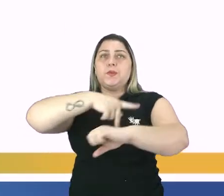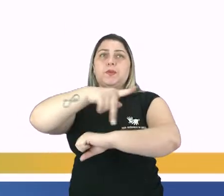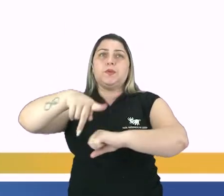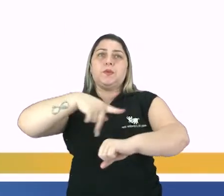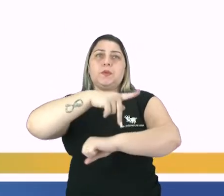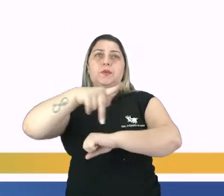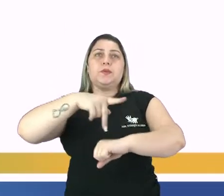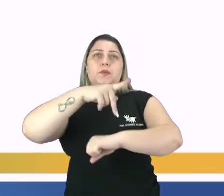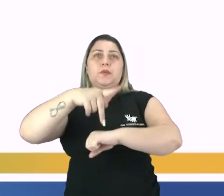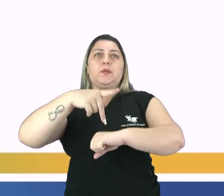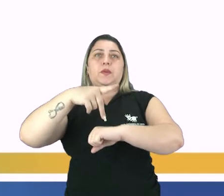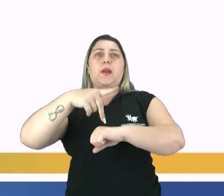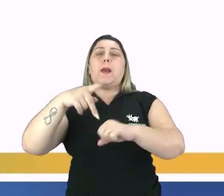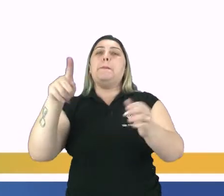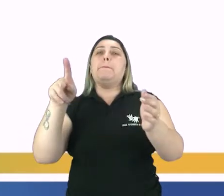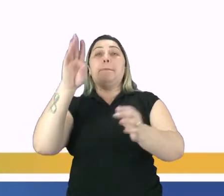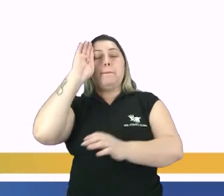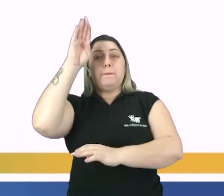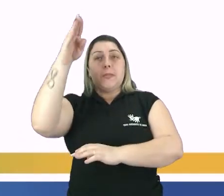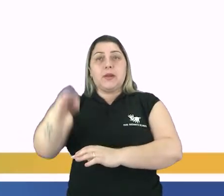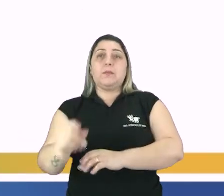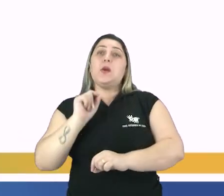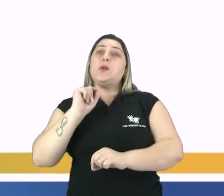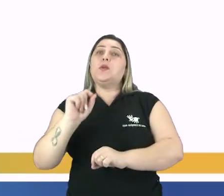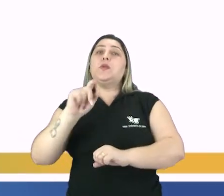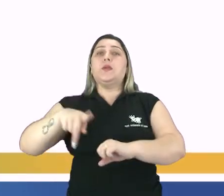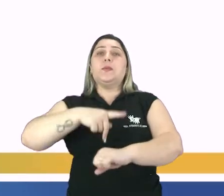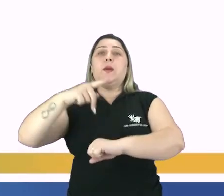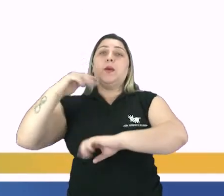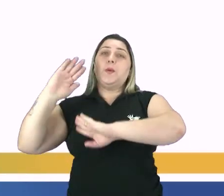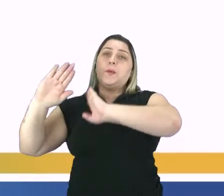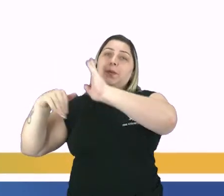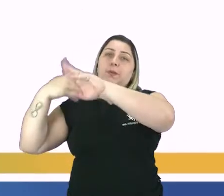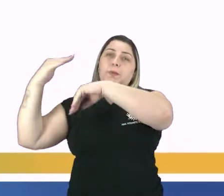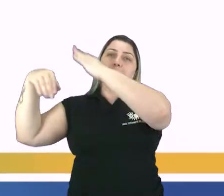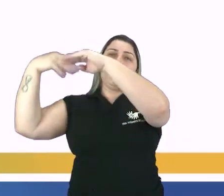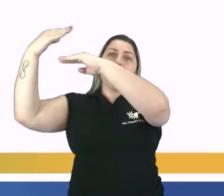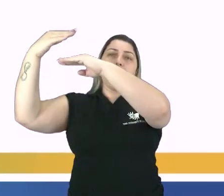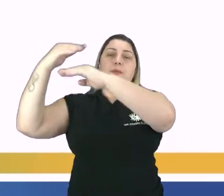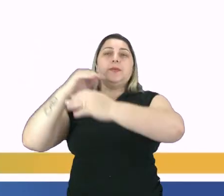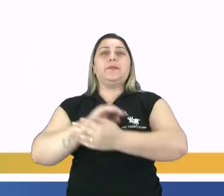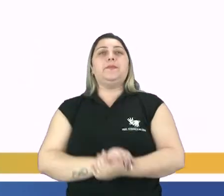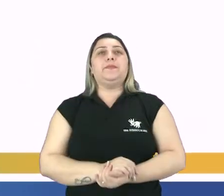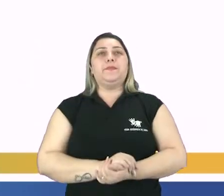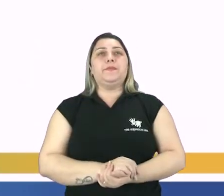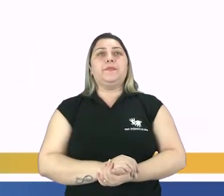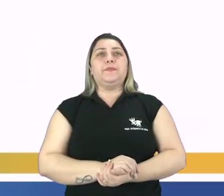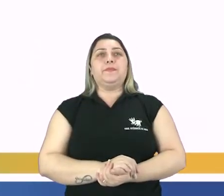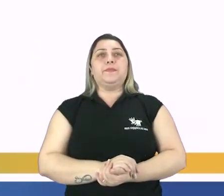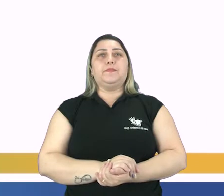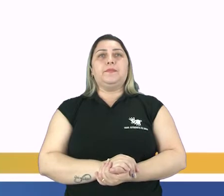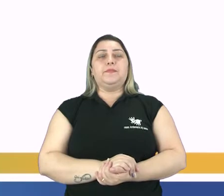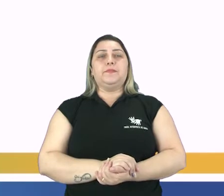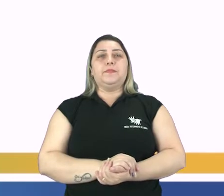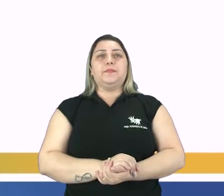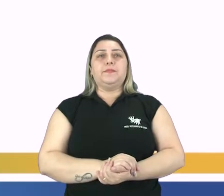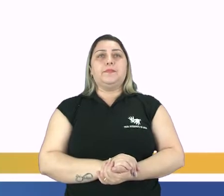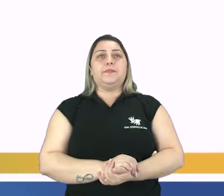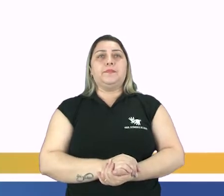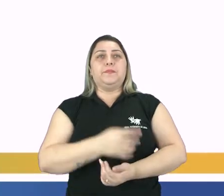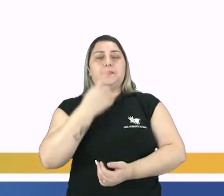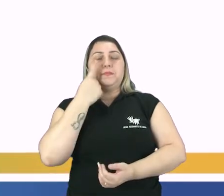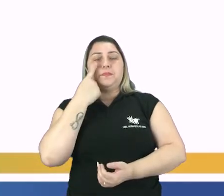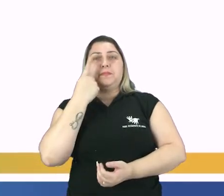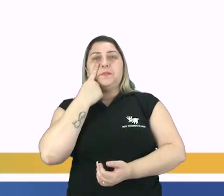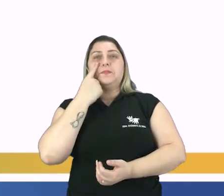ou de outras nações em direção a diversos países. Especialmente os desenvolvidos. Olha só,